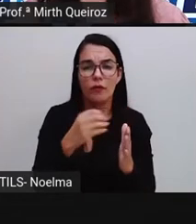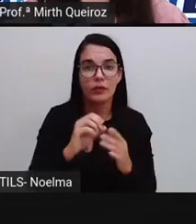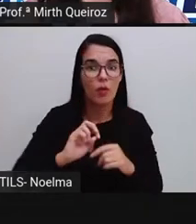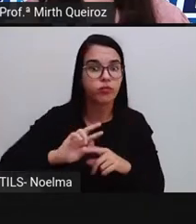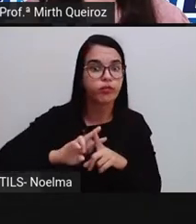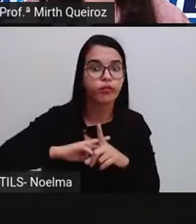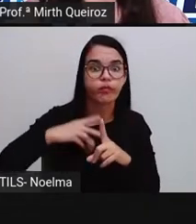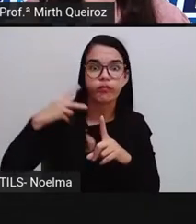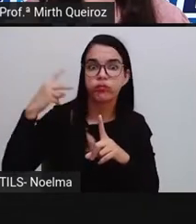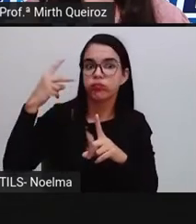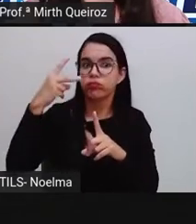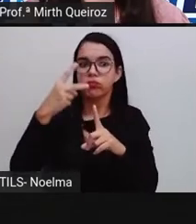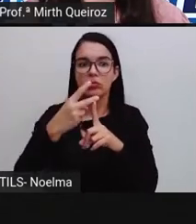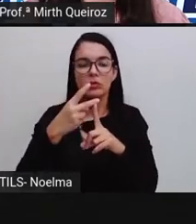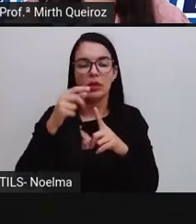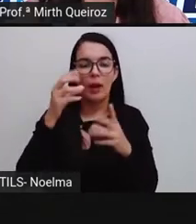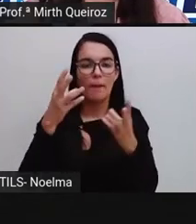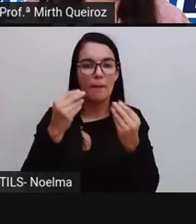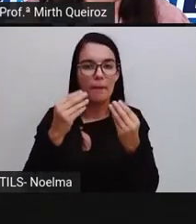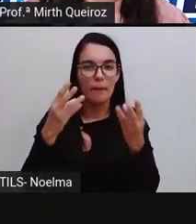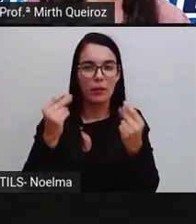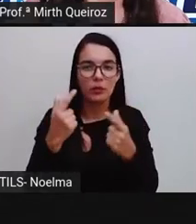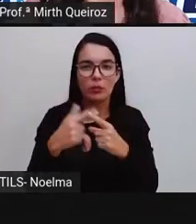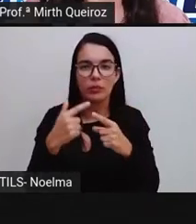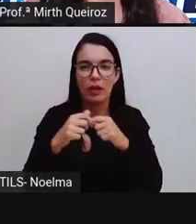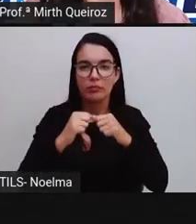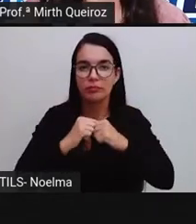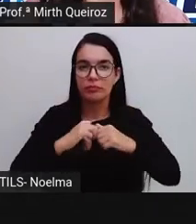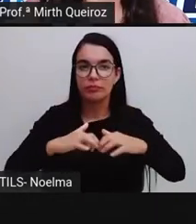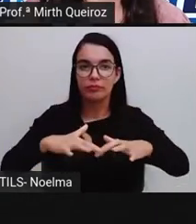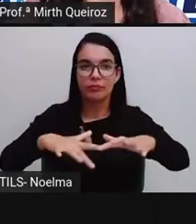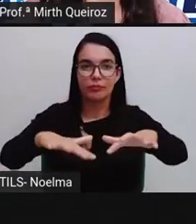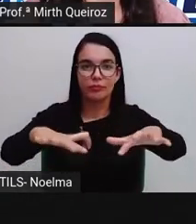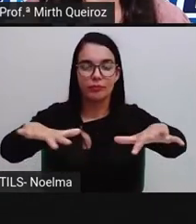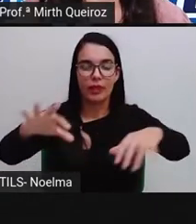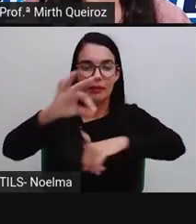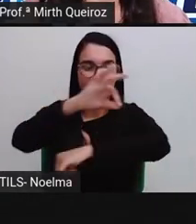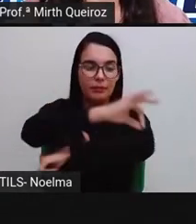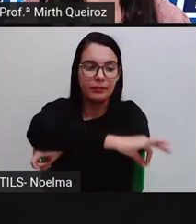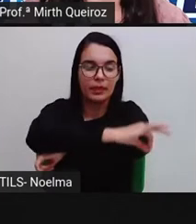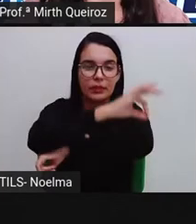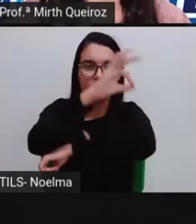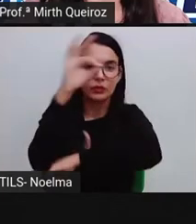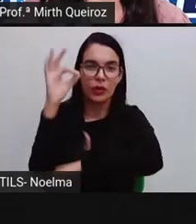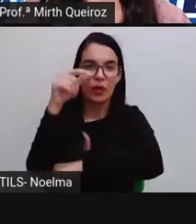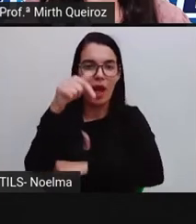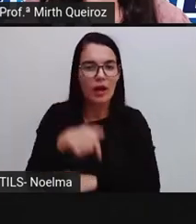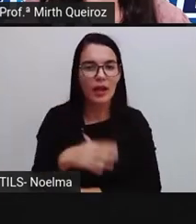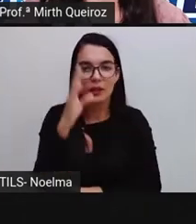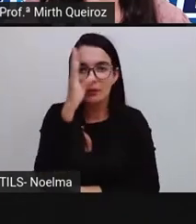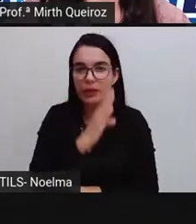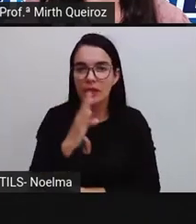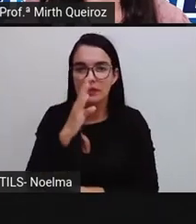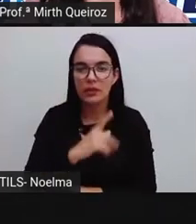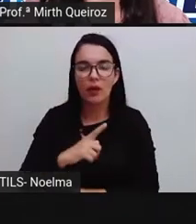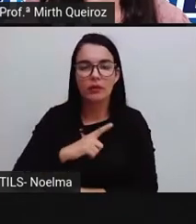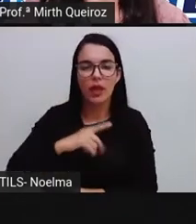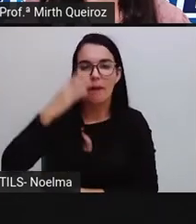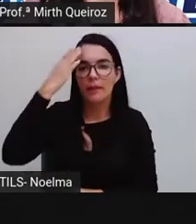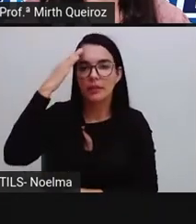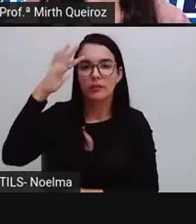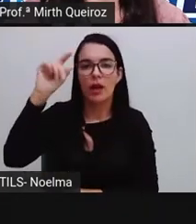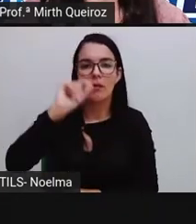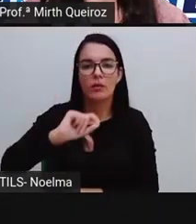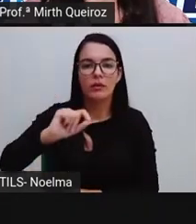significativamente, logo foram expandidas áreas produtoras de petróleo. E no Brasil se destaca aí a criação da